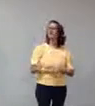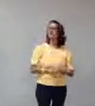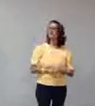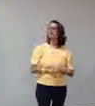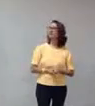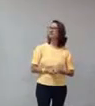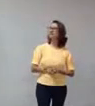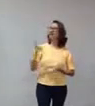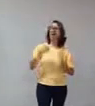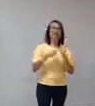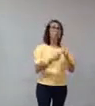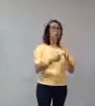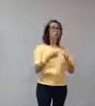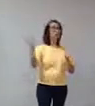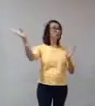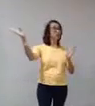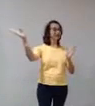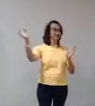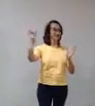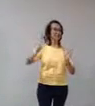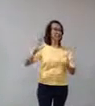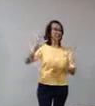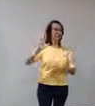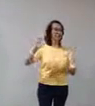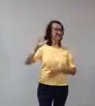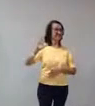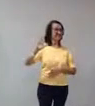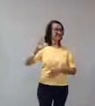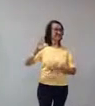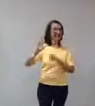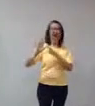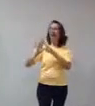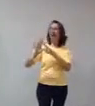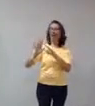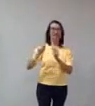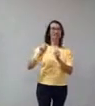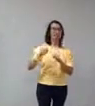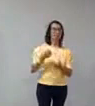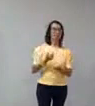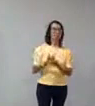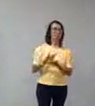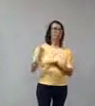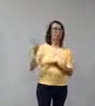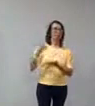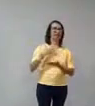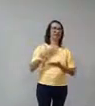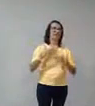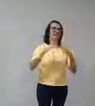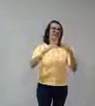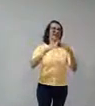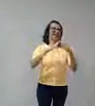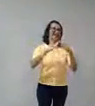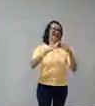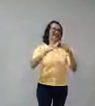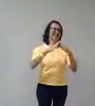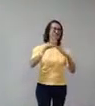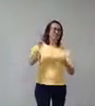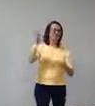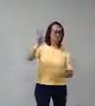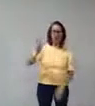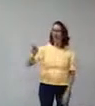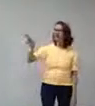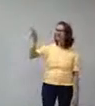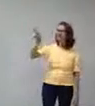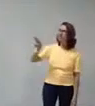ele me mostrou essa. E é essa que eu pude adquirir. Hoje está lá na minha casa. Mas se vocês olham,